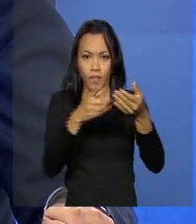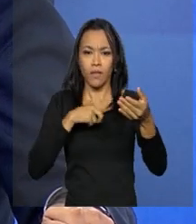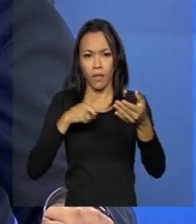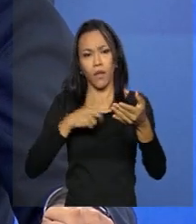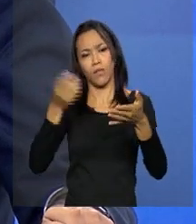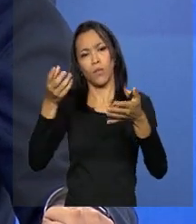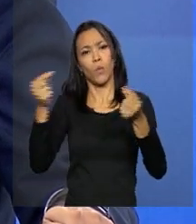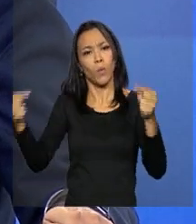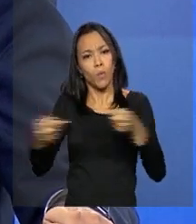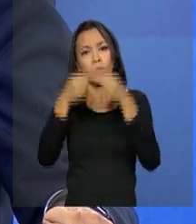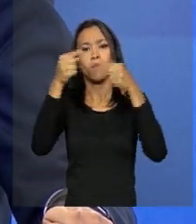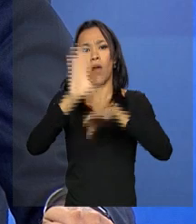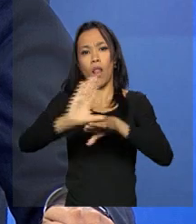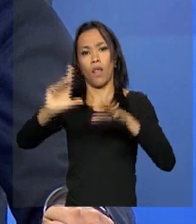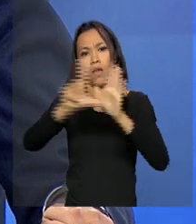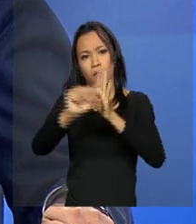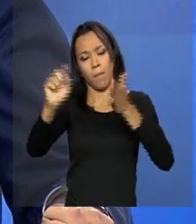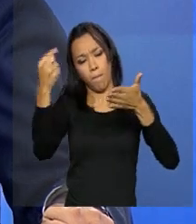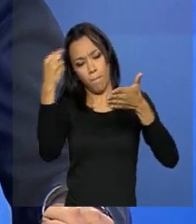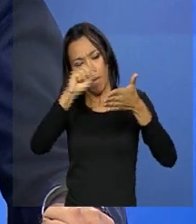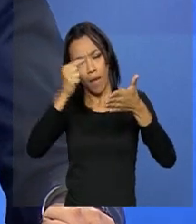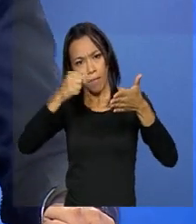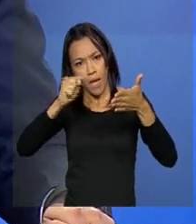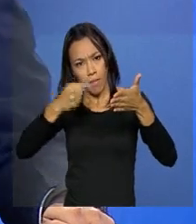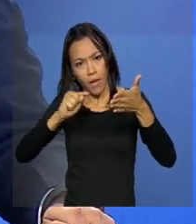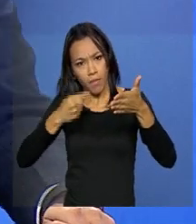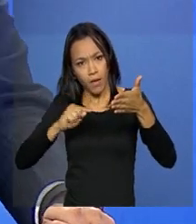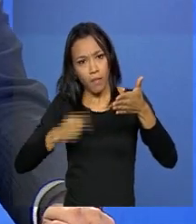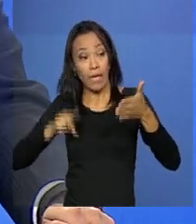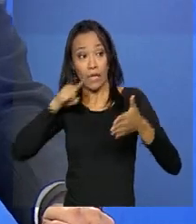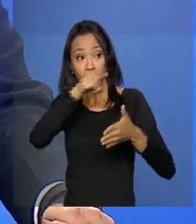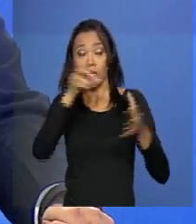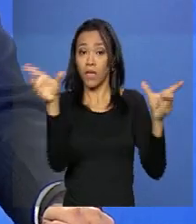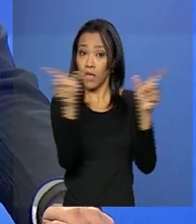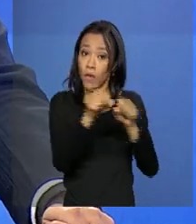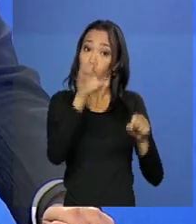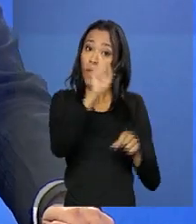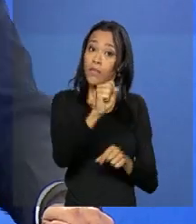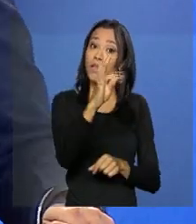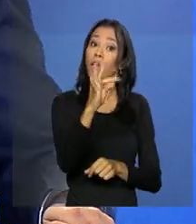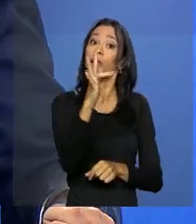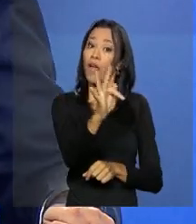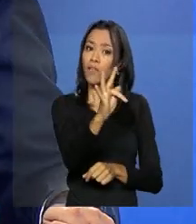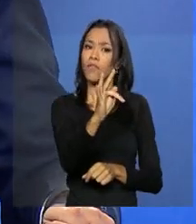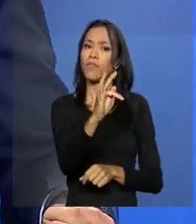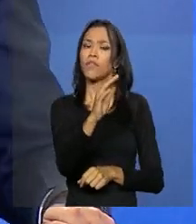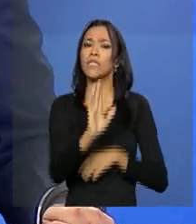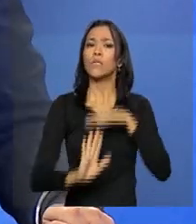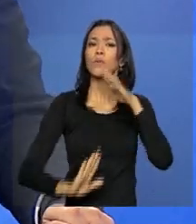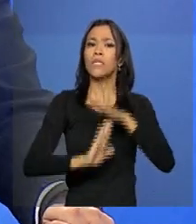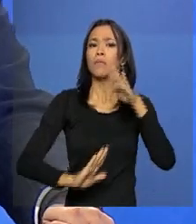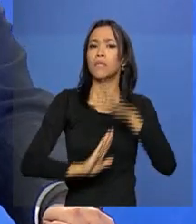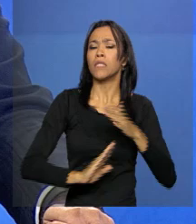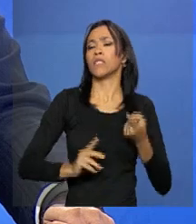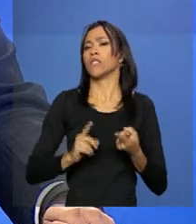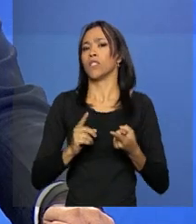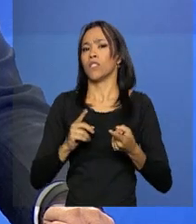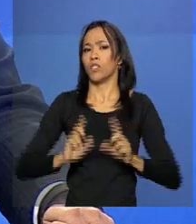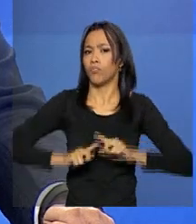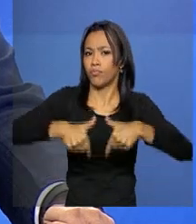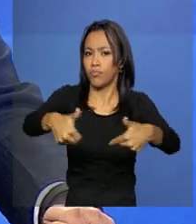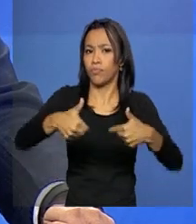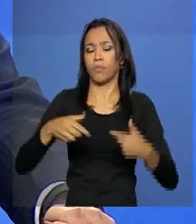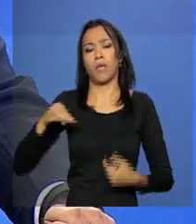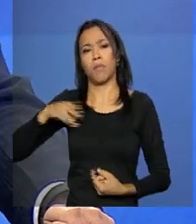colocados. Que definam o Supremo Tribunal Federal os limites para as autoridades policiais, para o Ministério